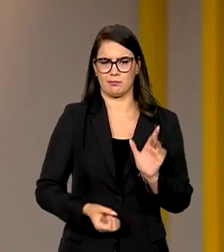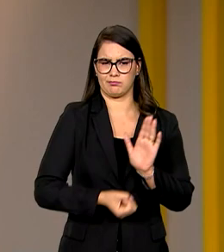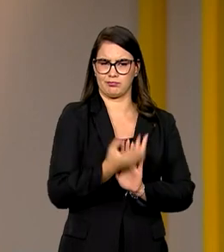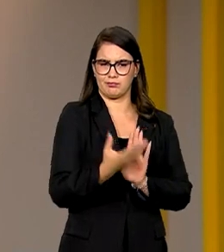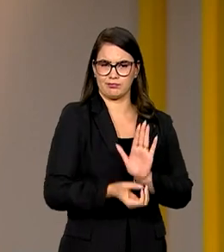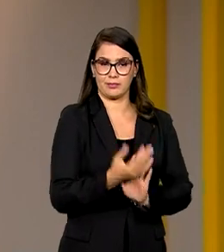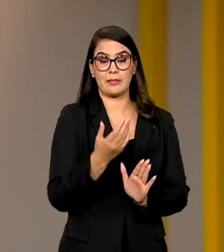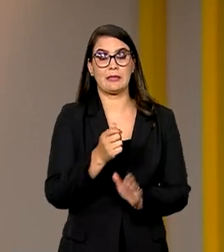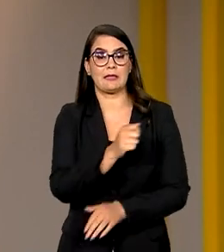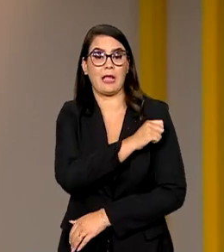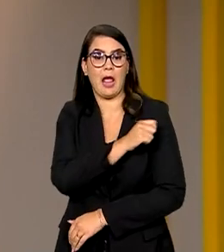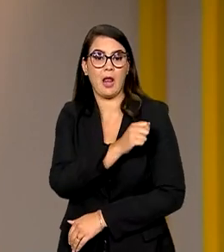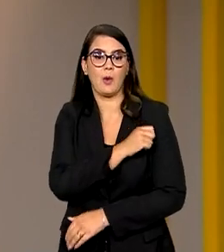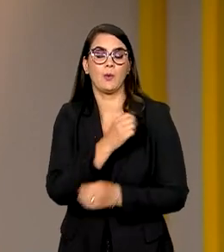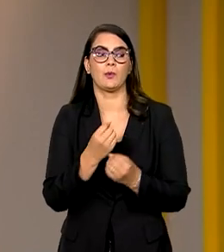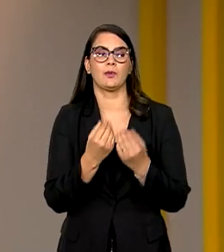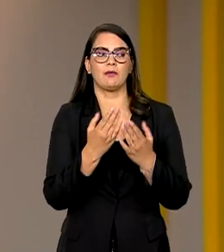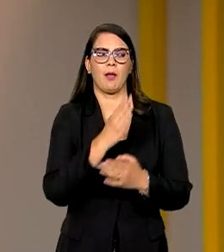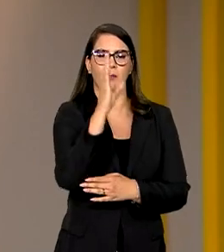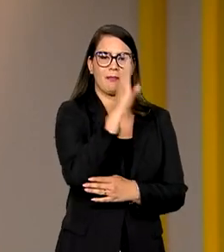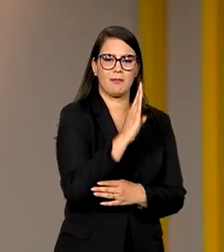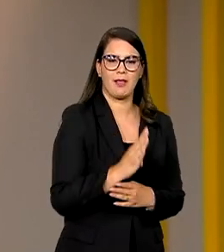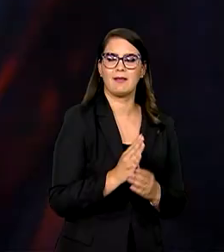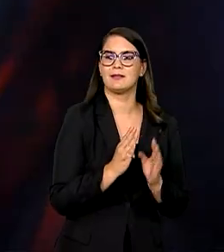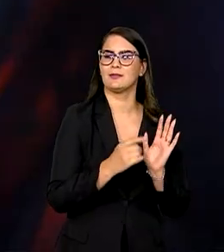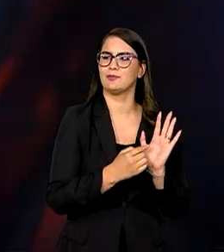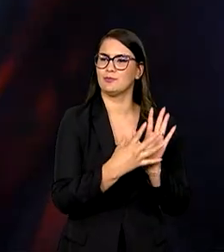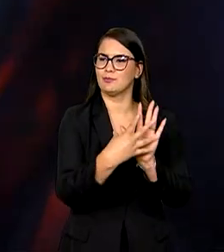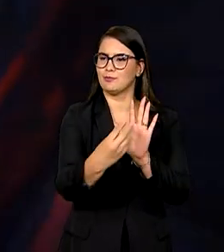estudantes que levam as imagens do país para o exterior.